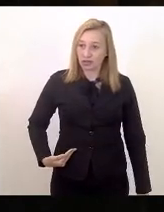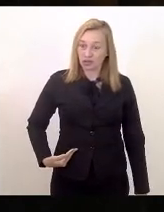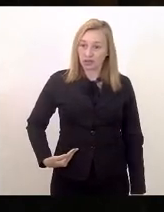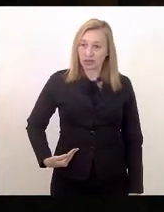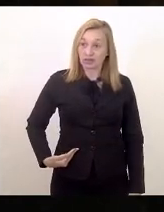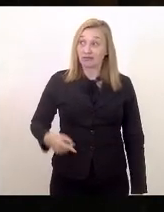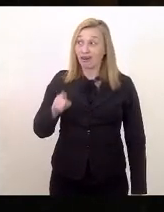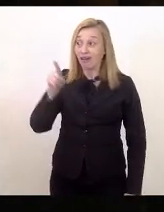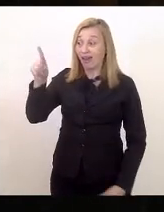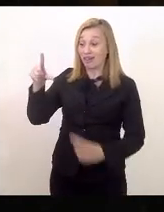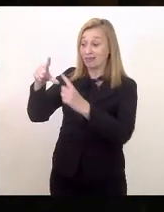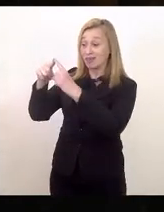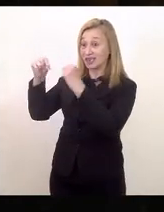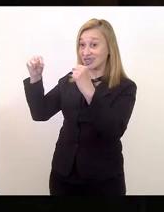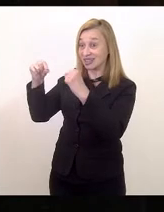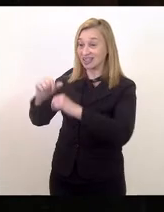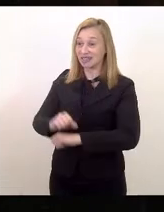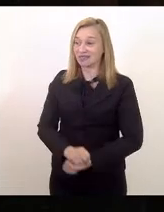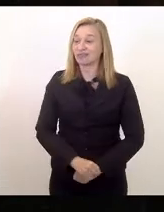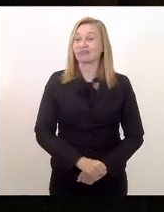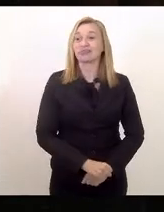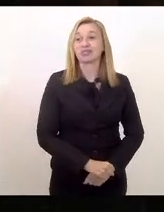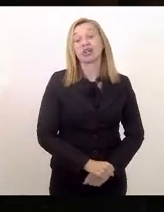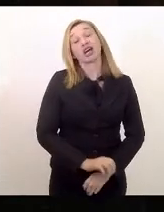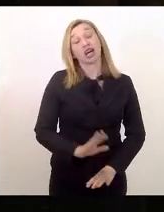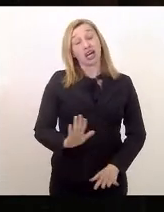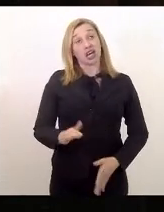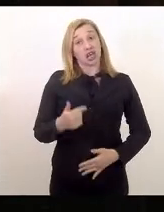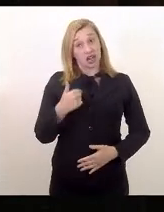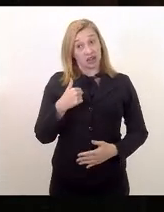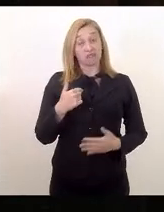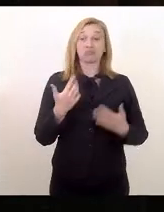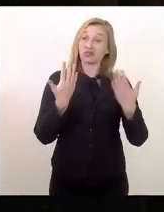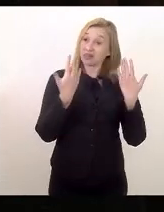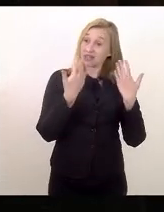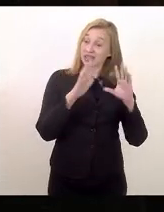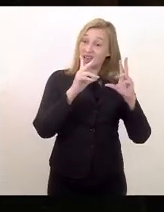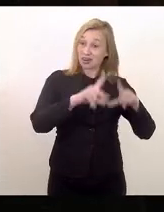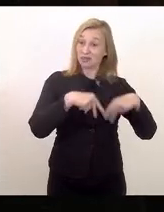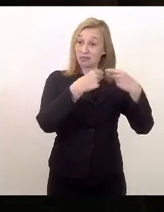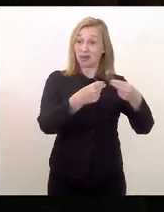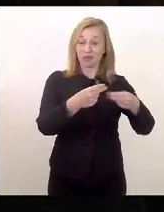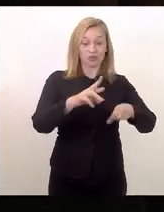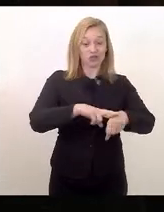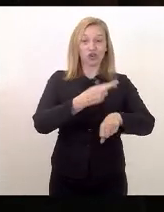lá em Brasília, eu devia dar de prêmio um chocolate.